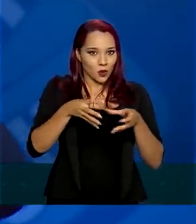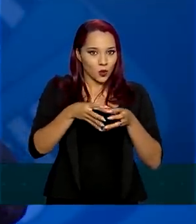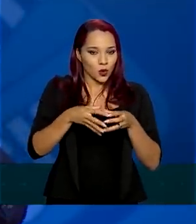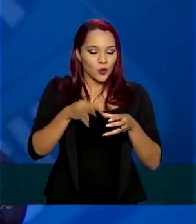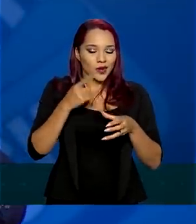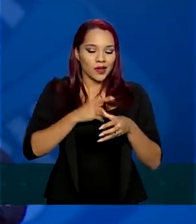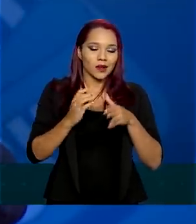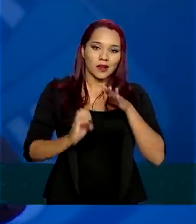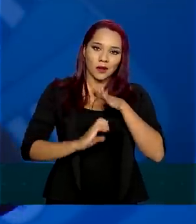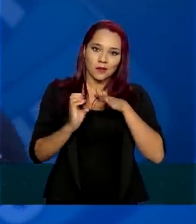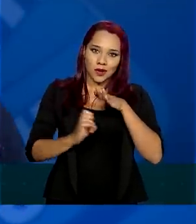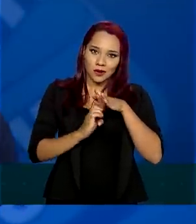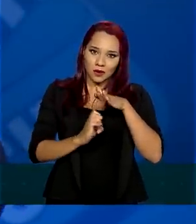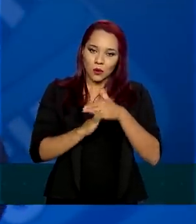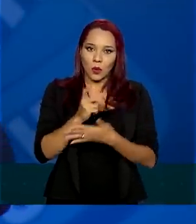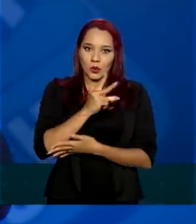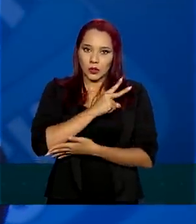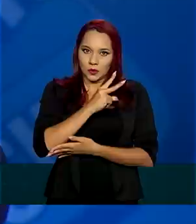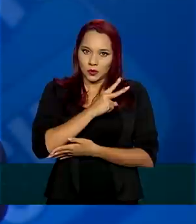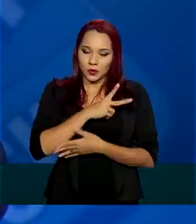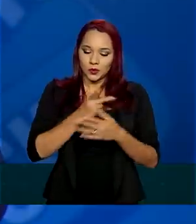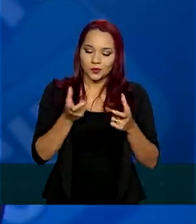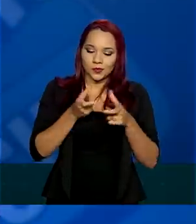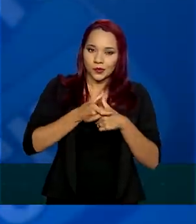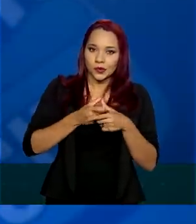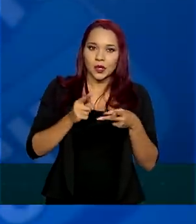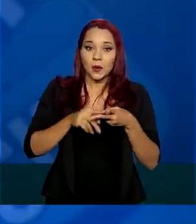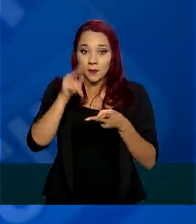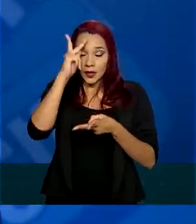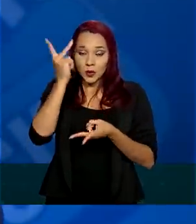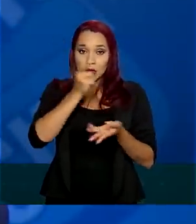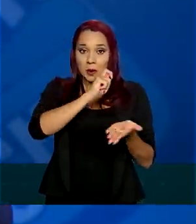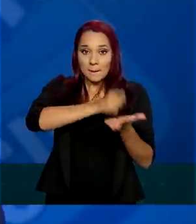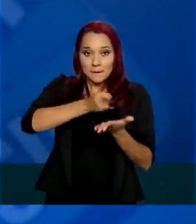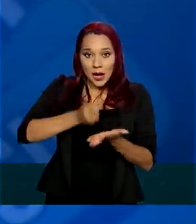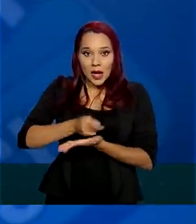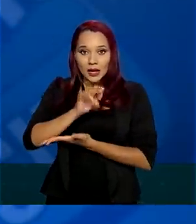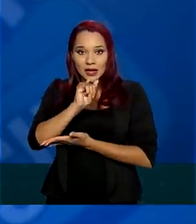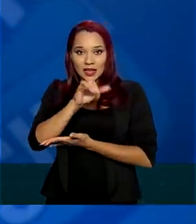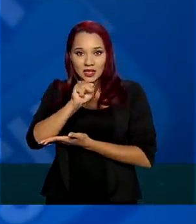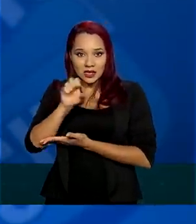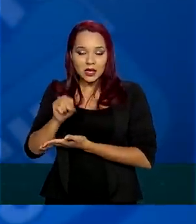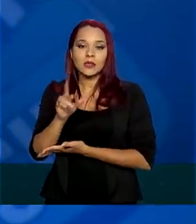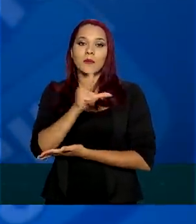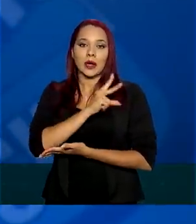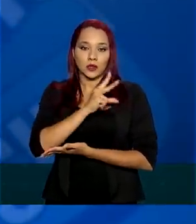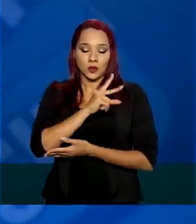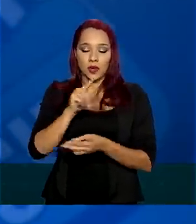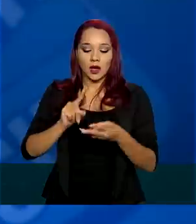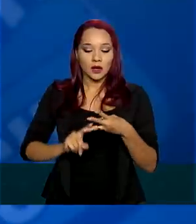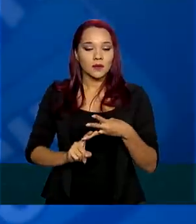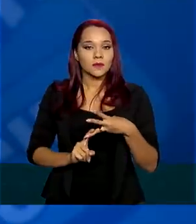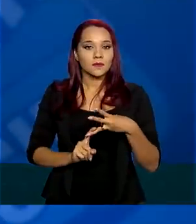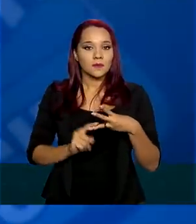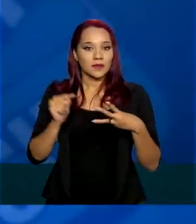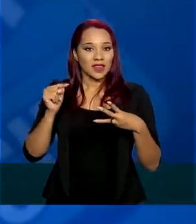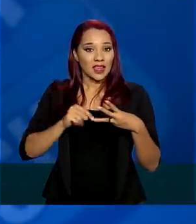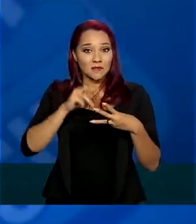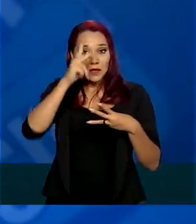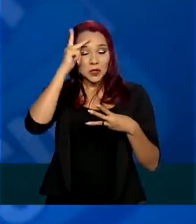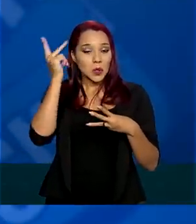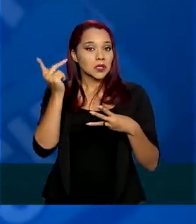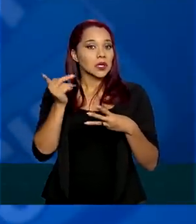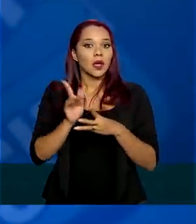microempreendedores individuais, os contribuintes individuais do INSS e os totalmente